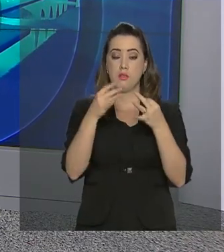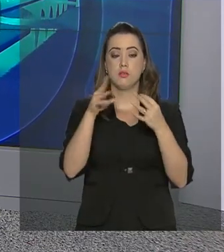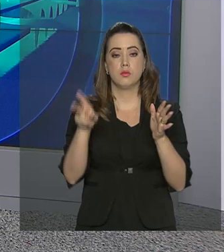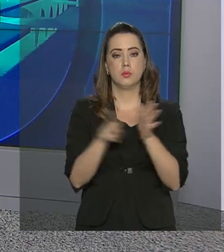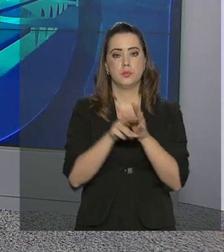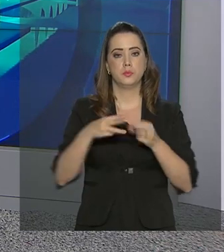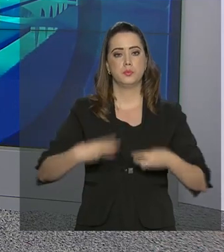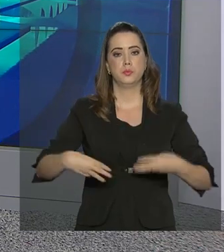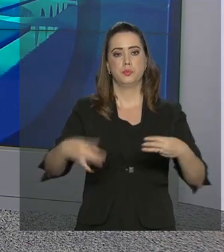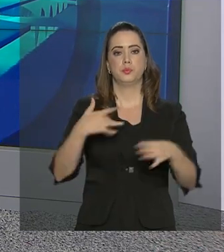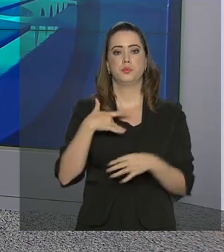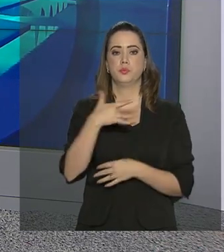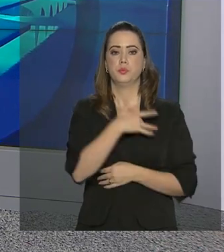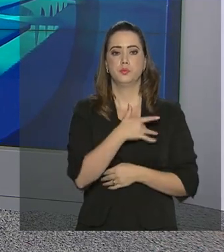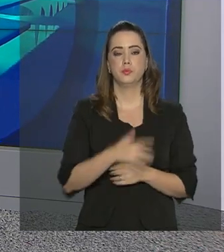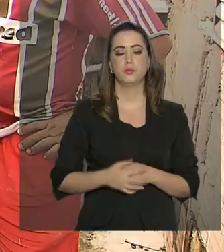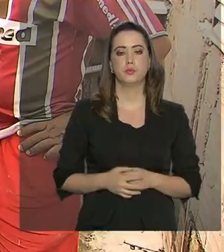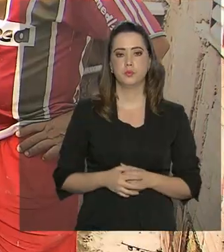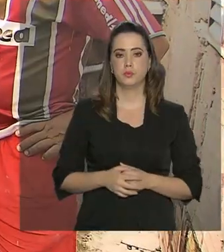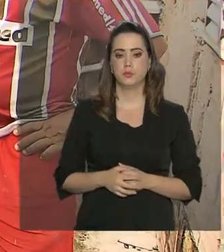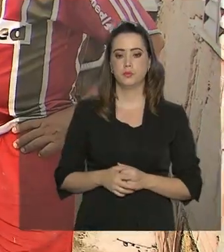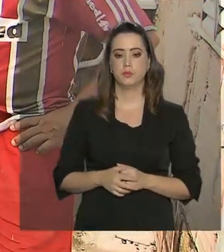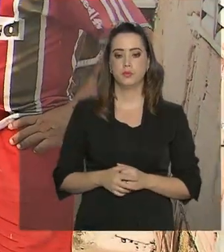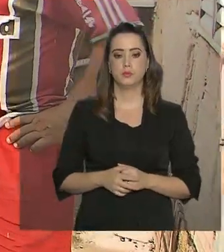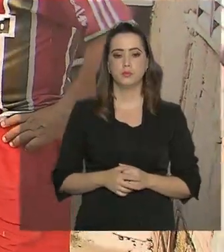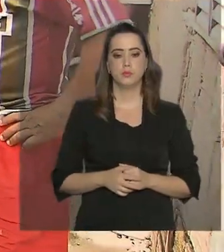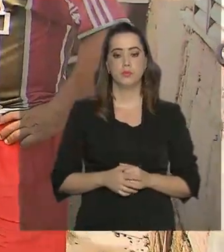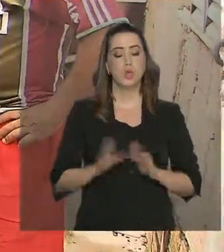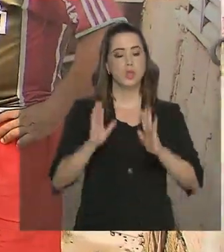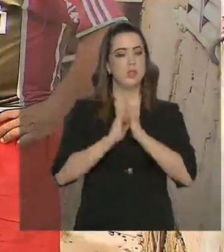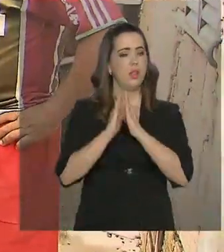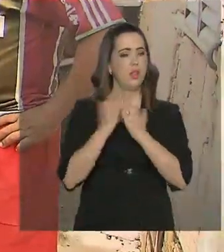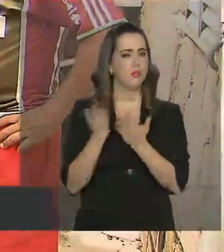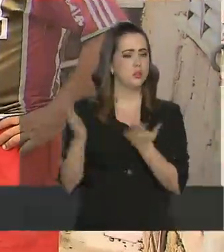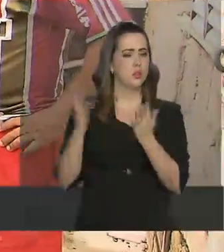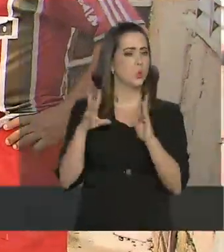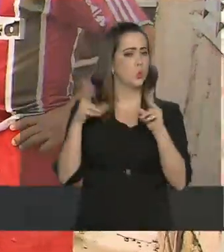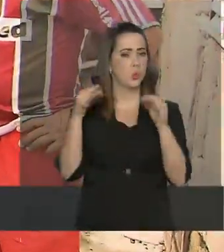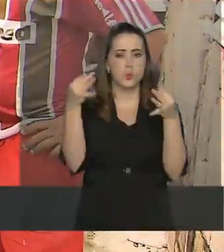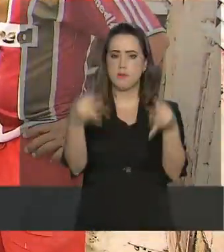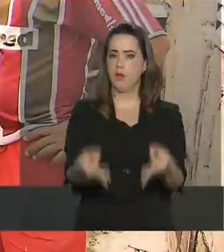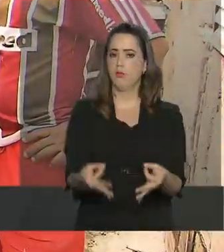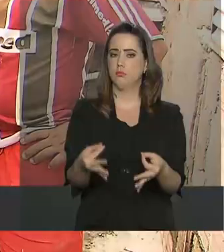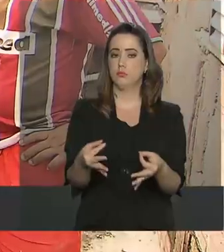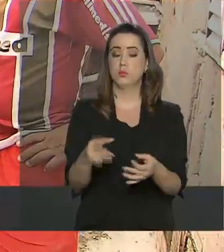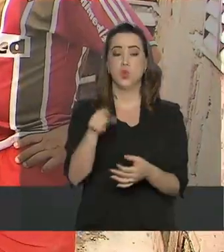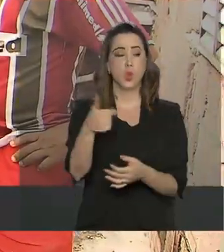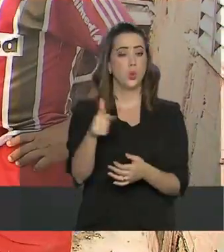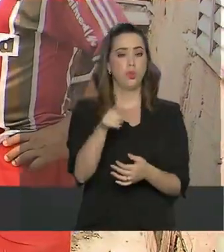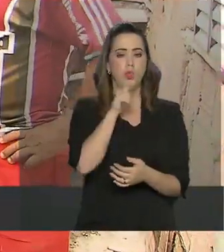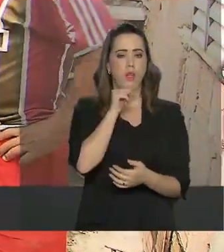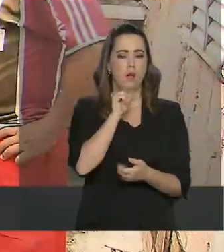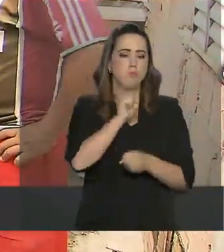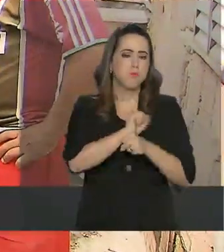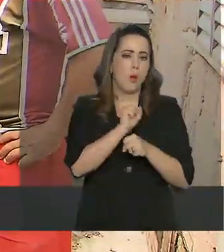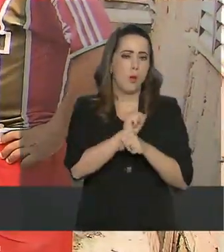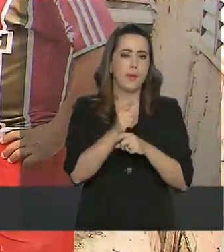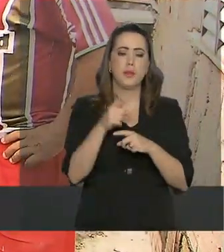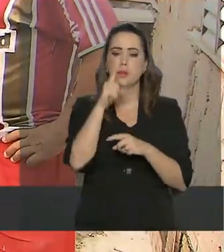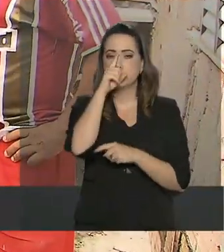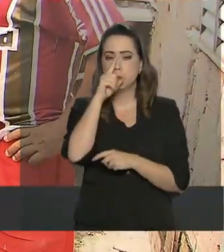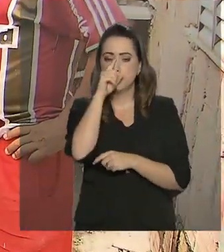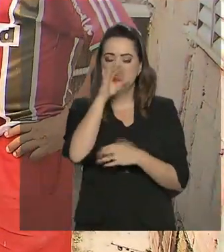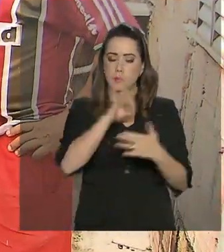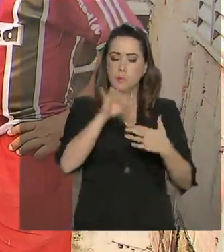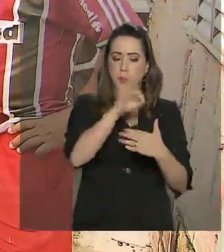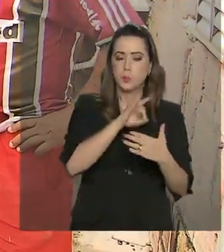é do Ministério da Saúde. Na casa do Márcio está tudo certinho. Não há água parada nem risco